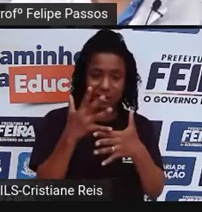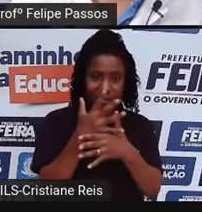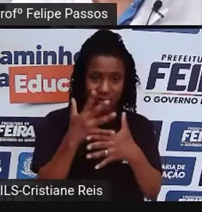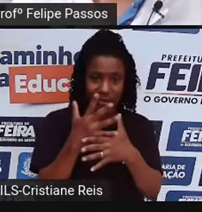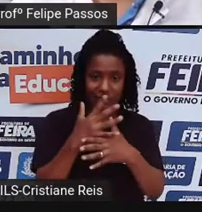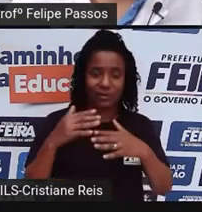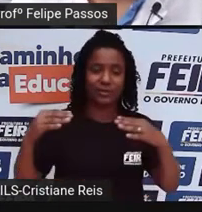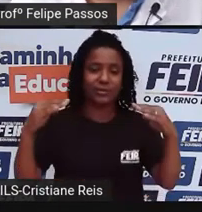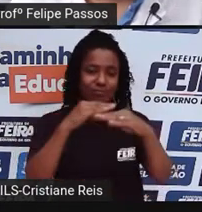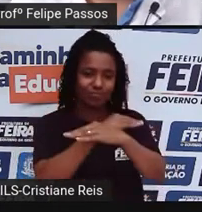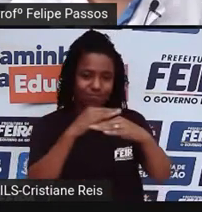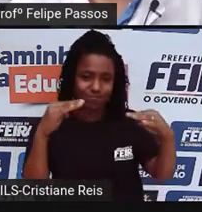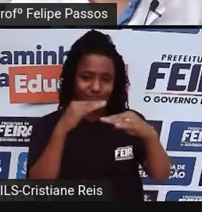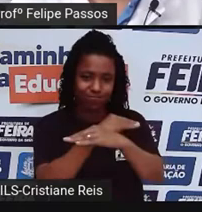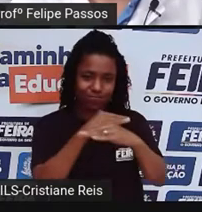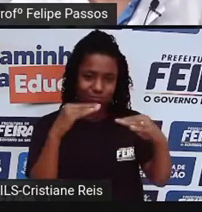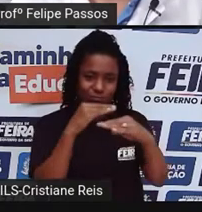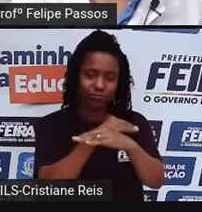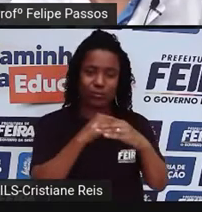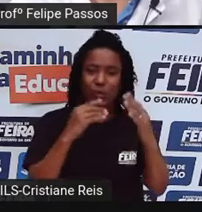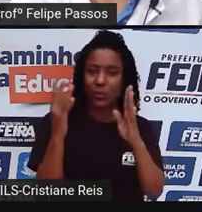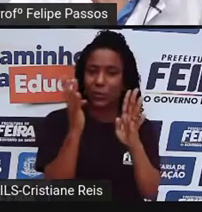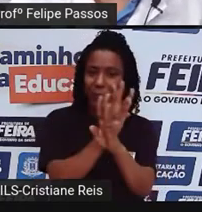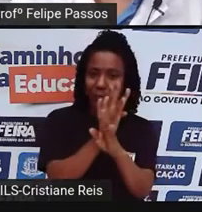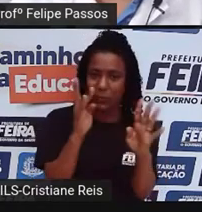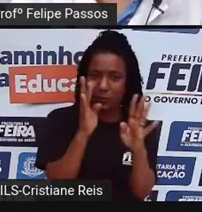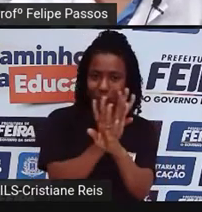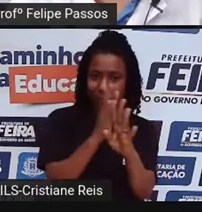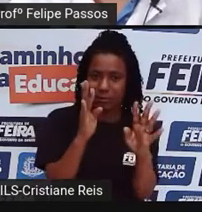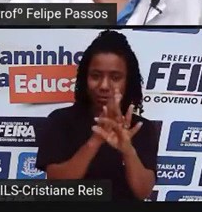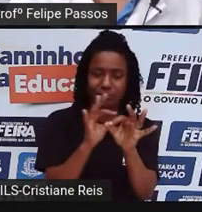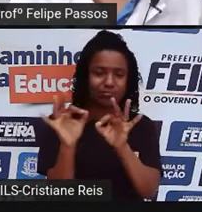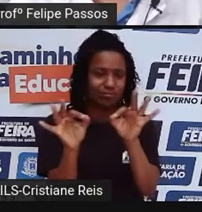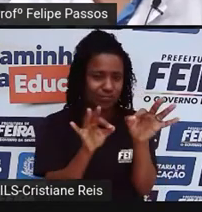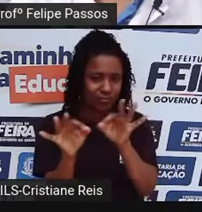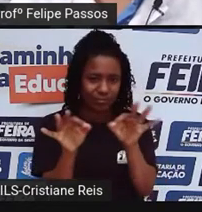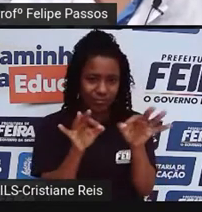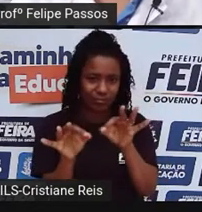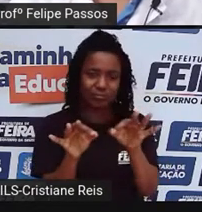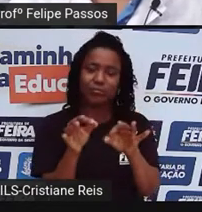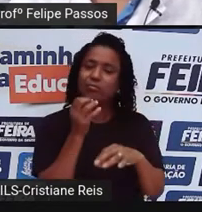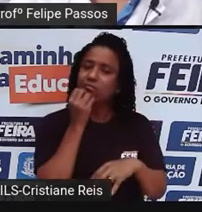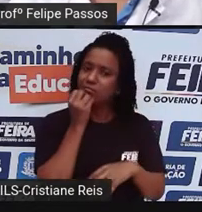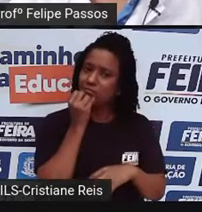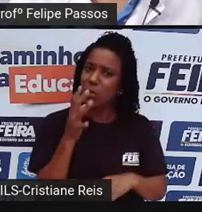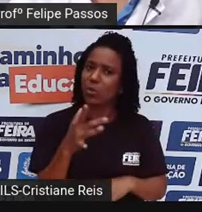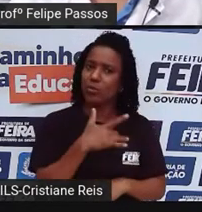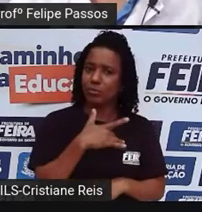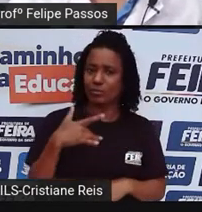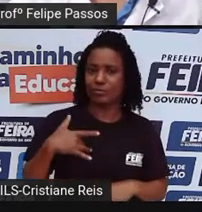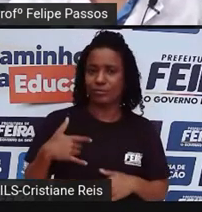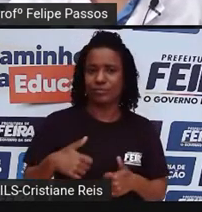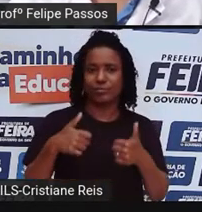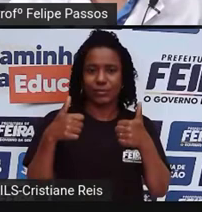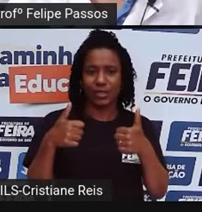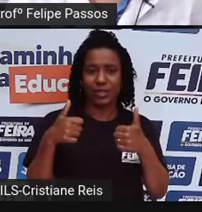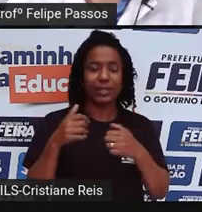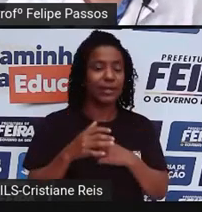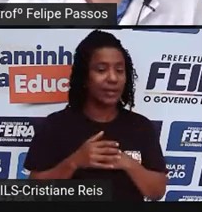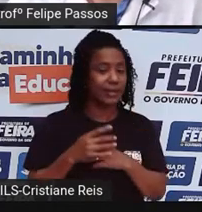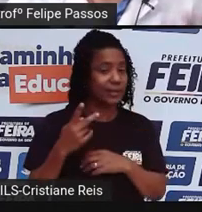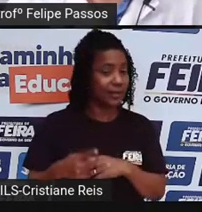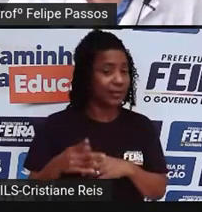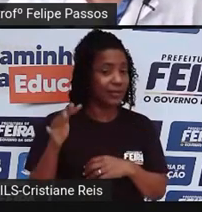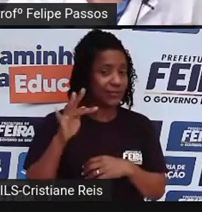por exemplo, para os pedestres. A nossa cidade tem um local bem agradável para os pedestres, que é, por